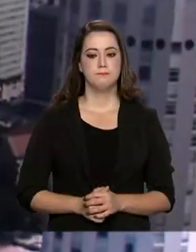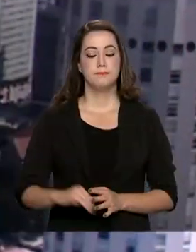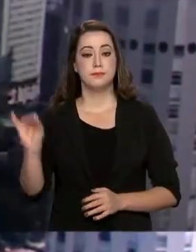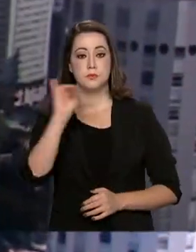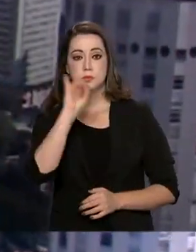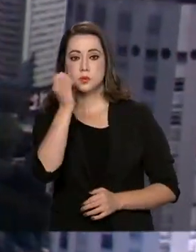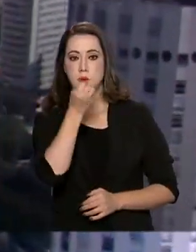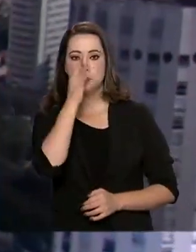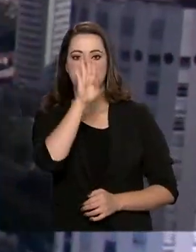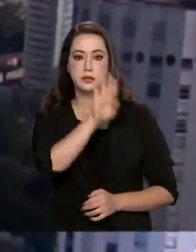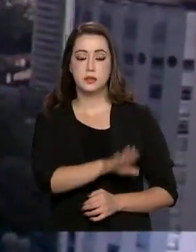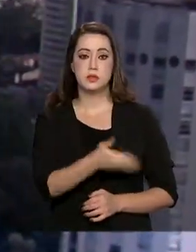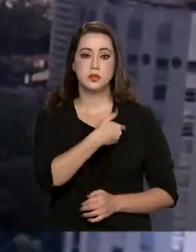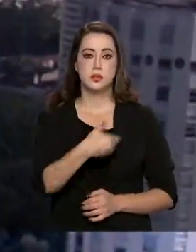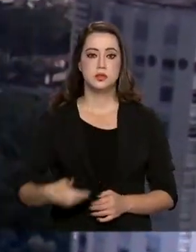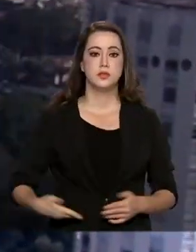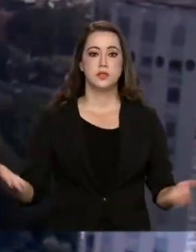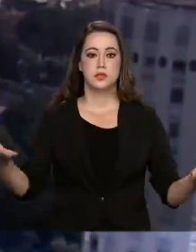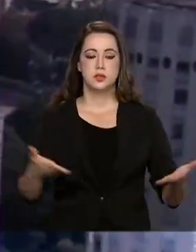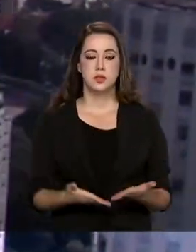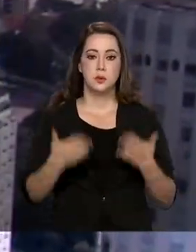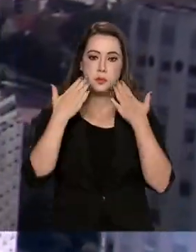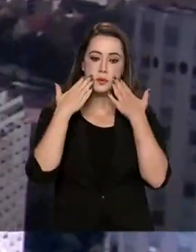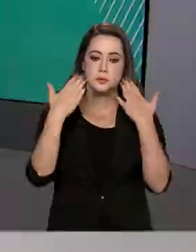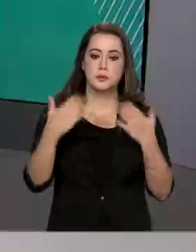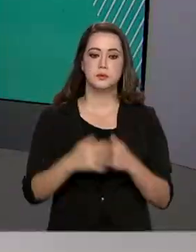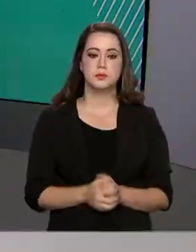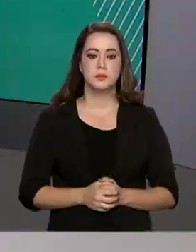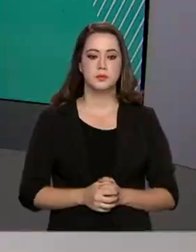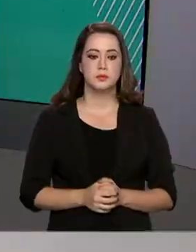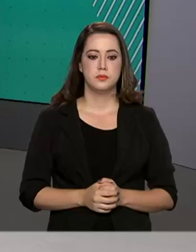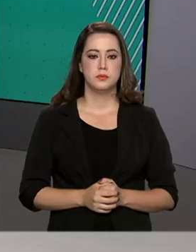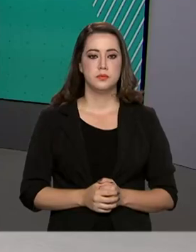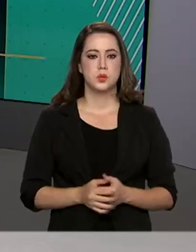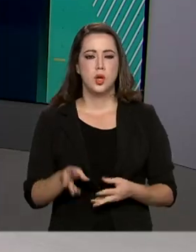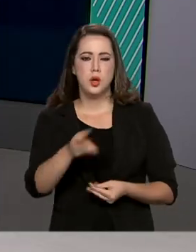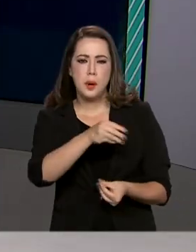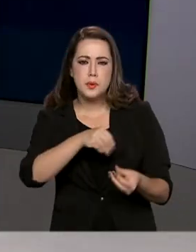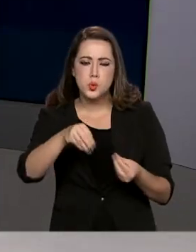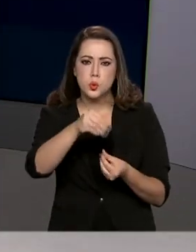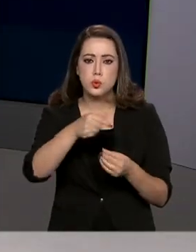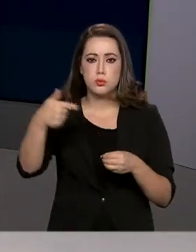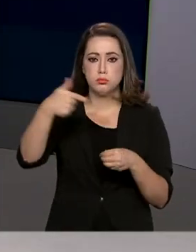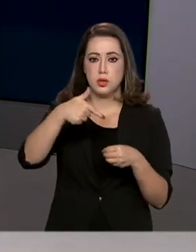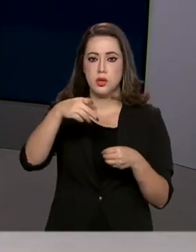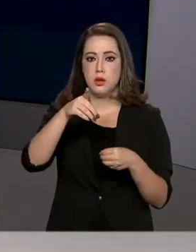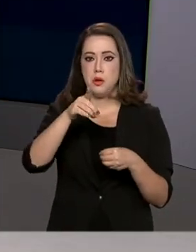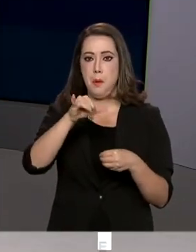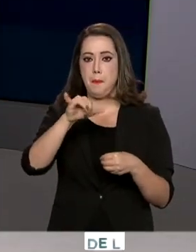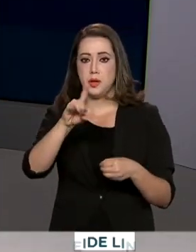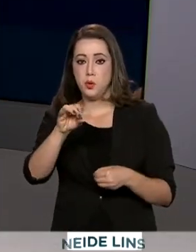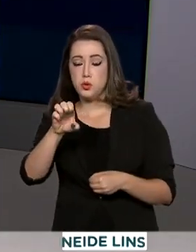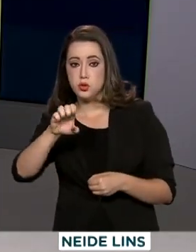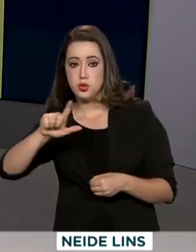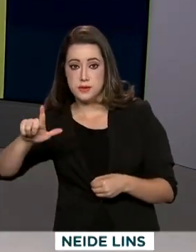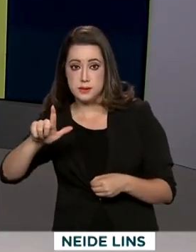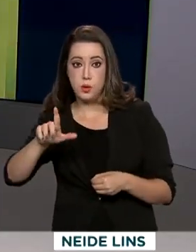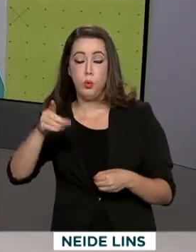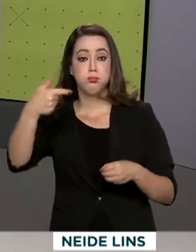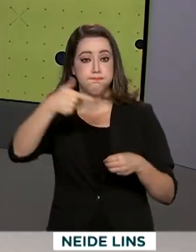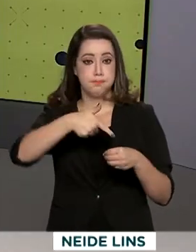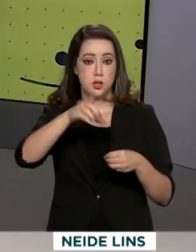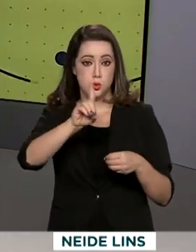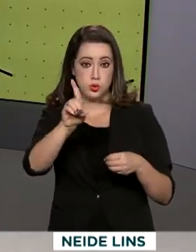Olá, boa tarde. O governo agora está de volta. A mistura do biodiesel no diesel será reduzida de